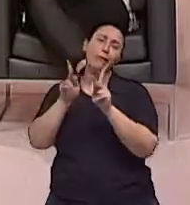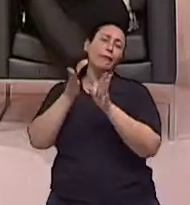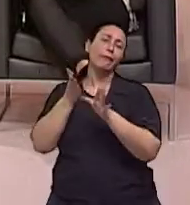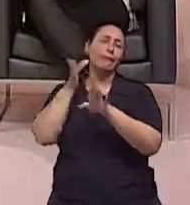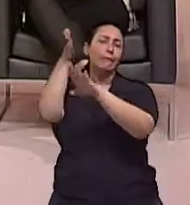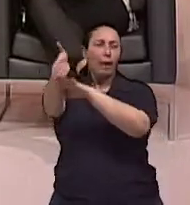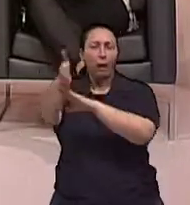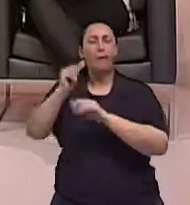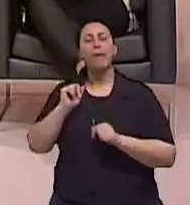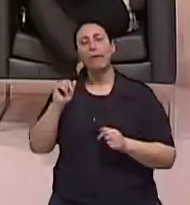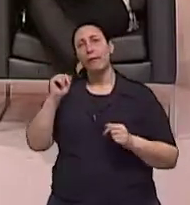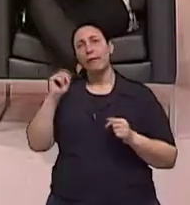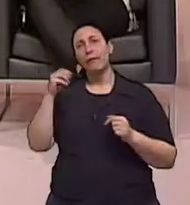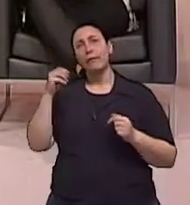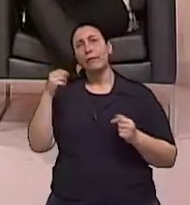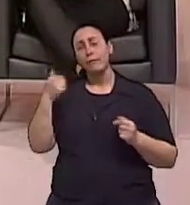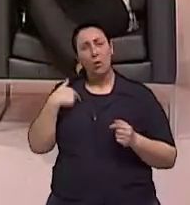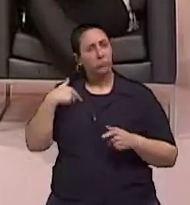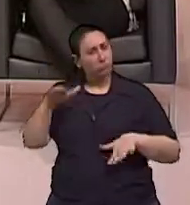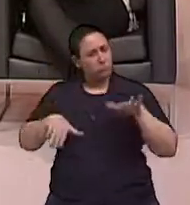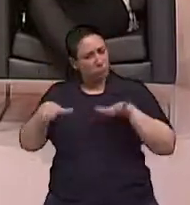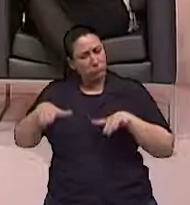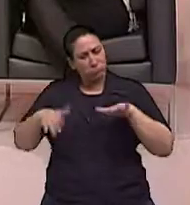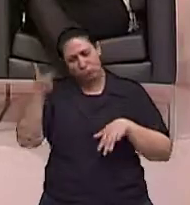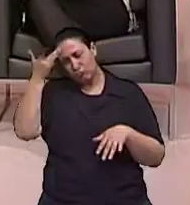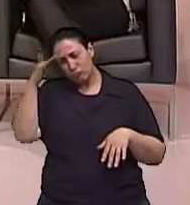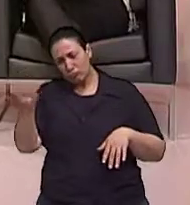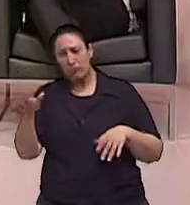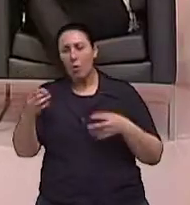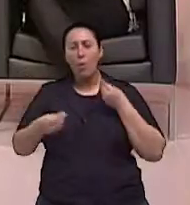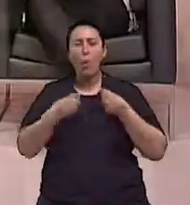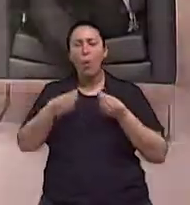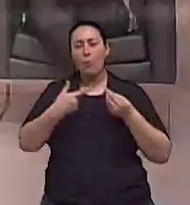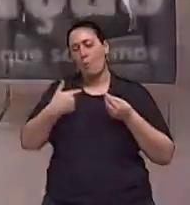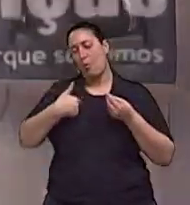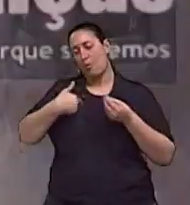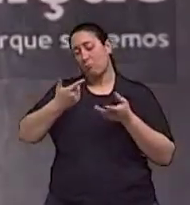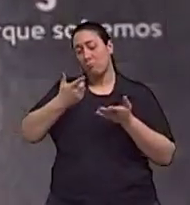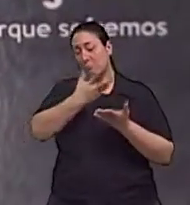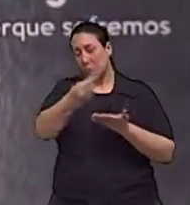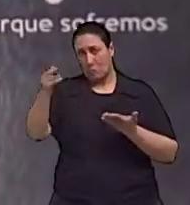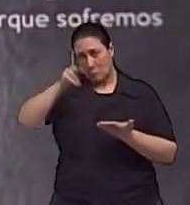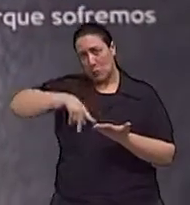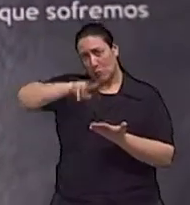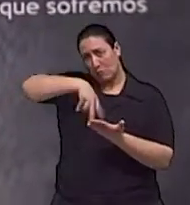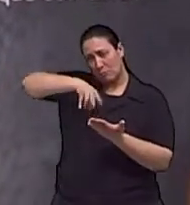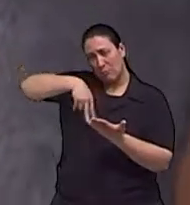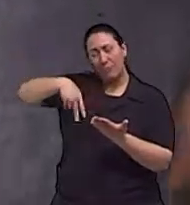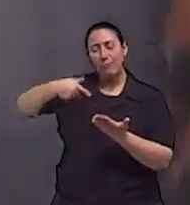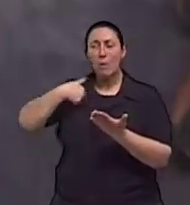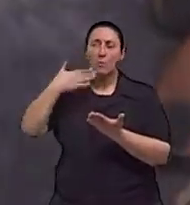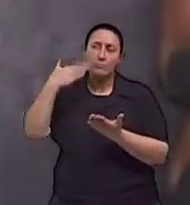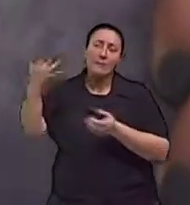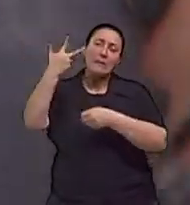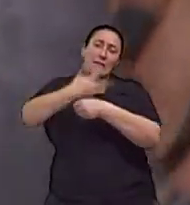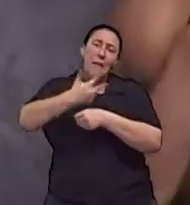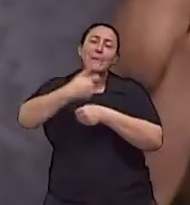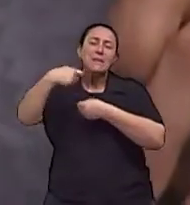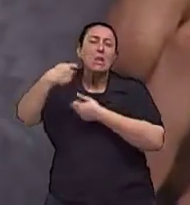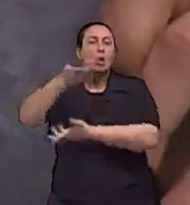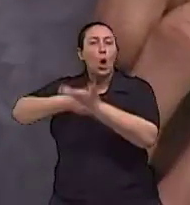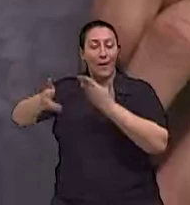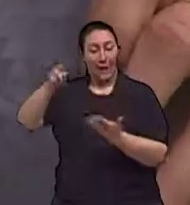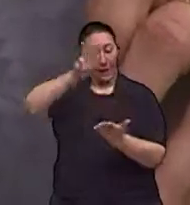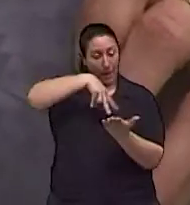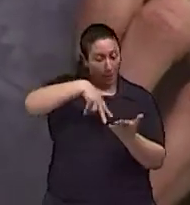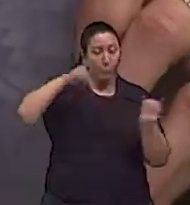muitas vezes eu vejo e eu que eu também faço com as idosas e solicito que elas façam é trocar ideia sobre o que